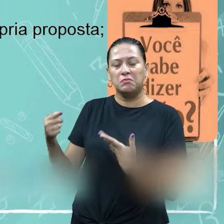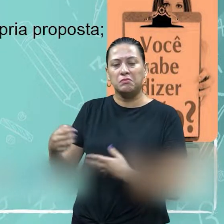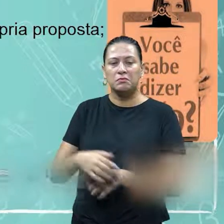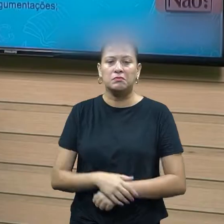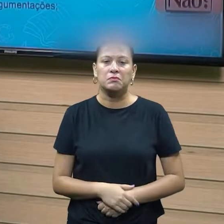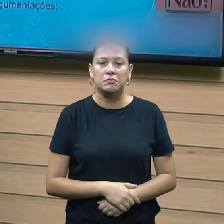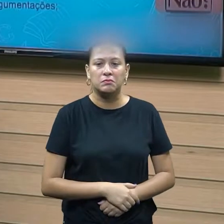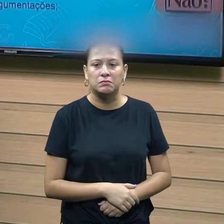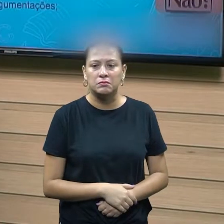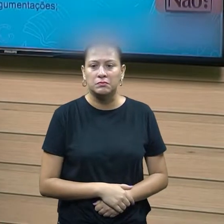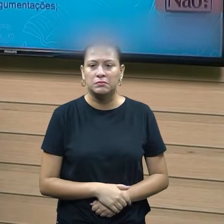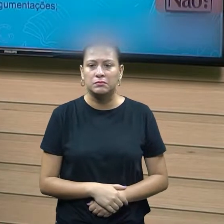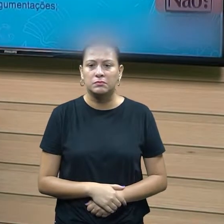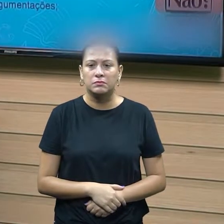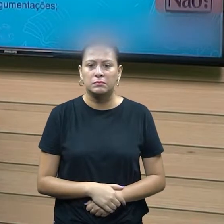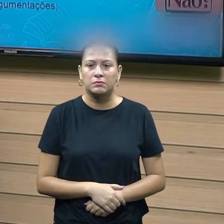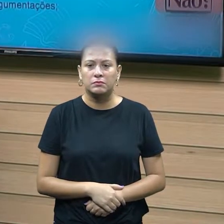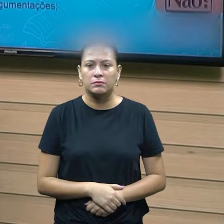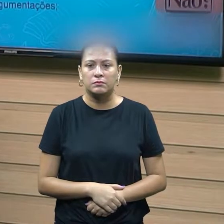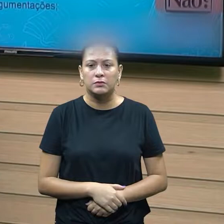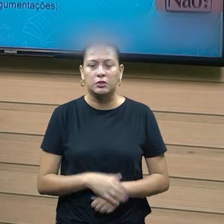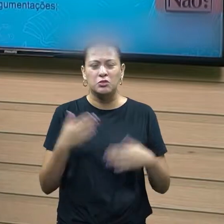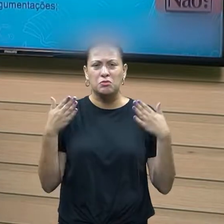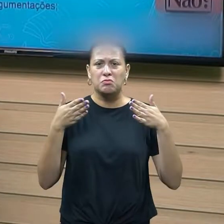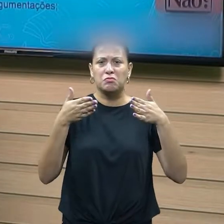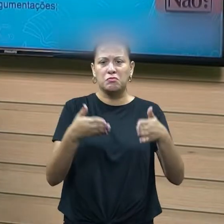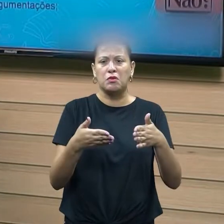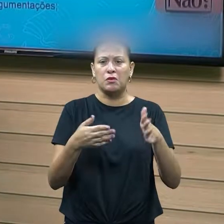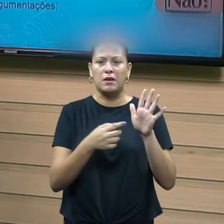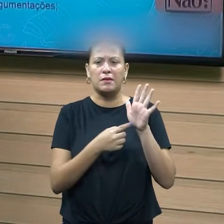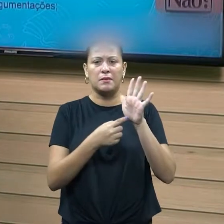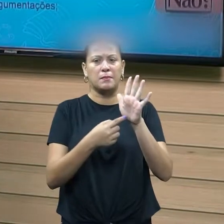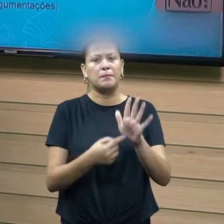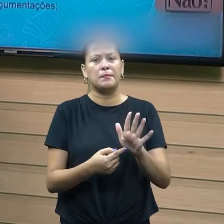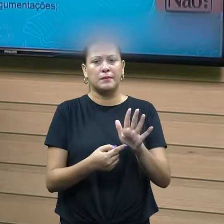proposta. E isso, muitas das vezes, acaba acontecendo, somente quando a gente